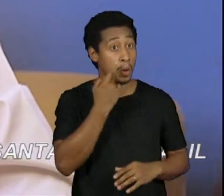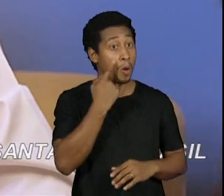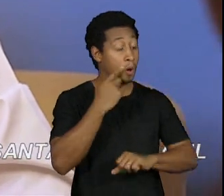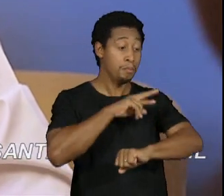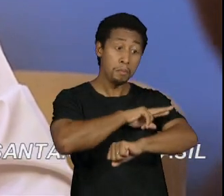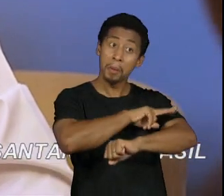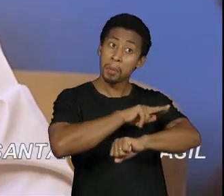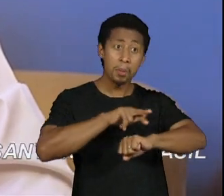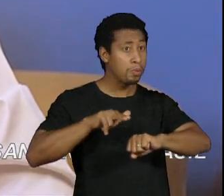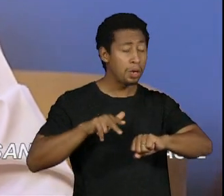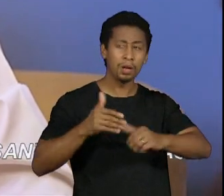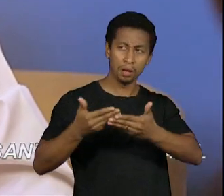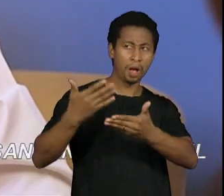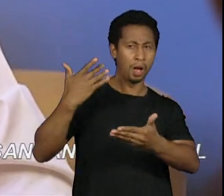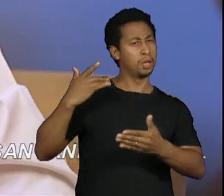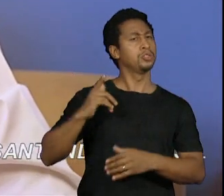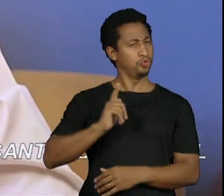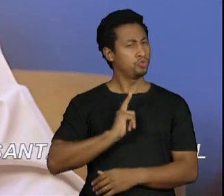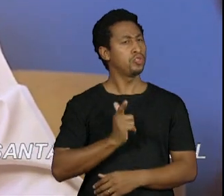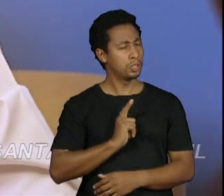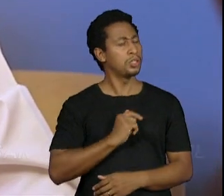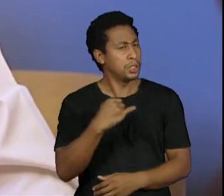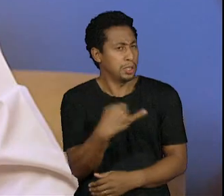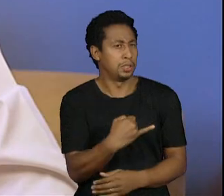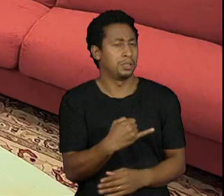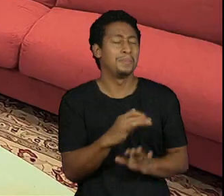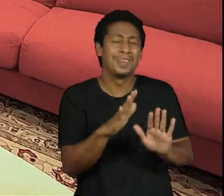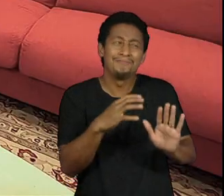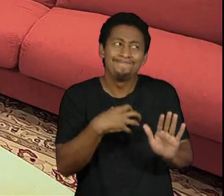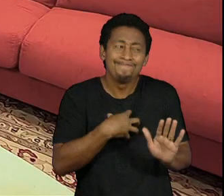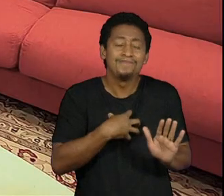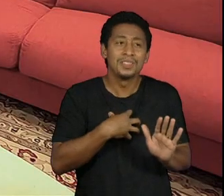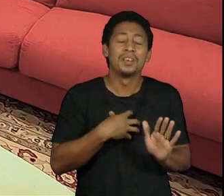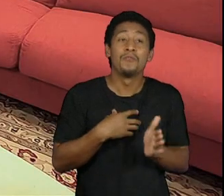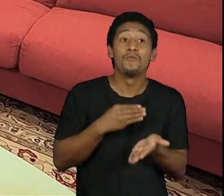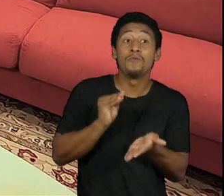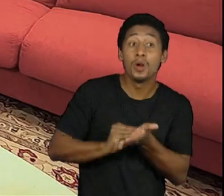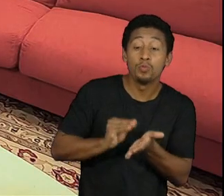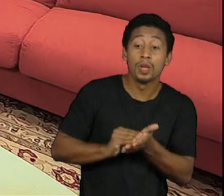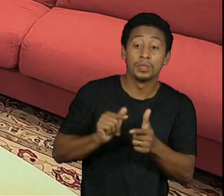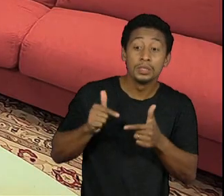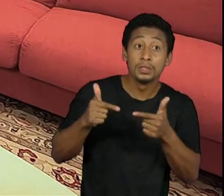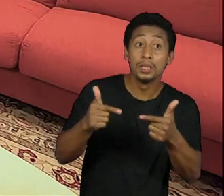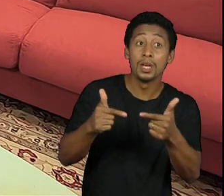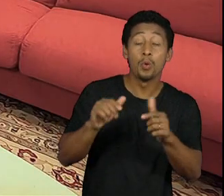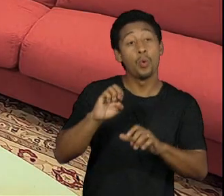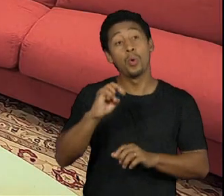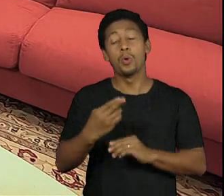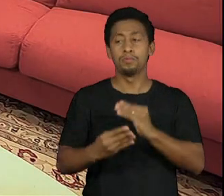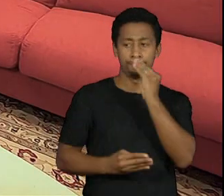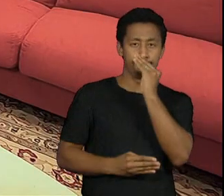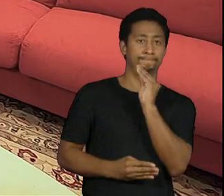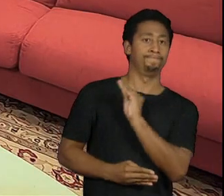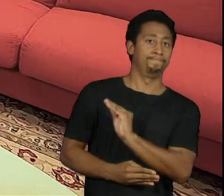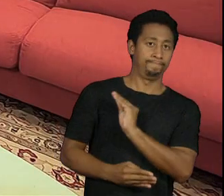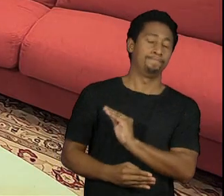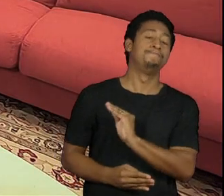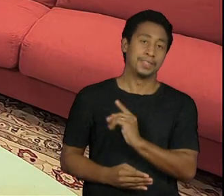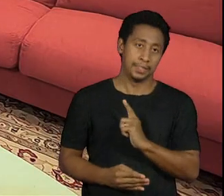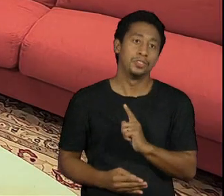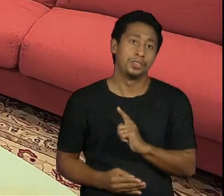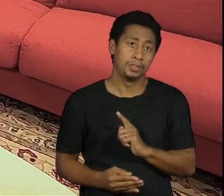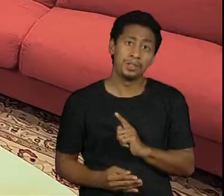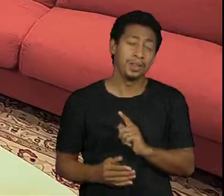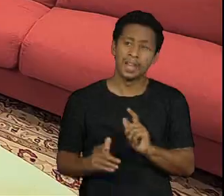Ela simplesmente era ignorada de alguma maneira ou não era percebida com o seu verdadeiro